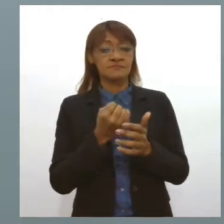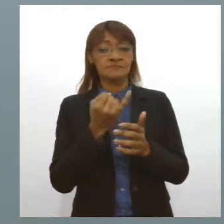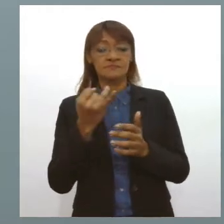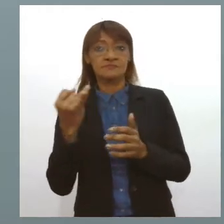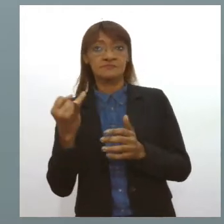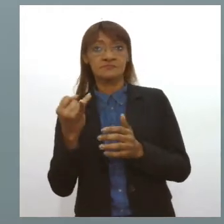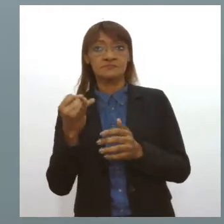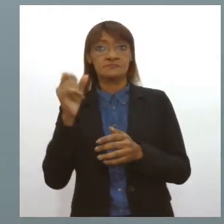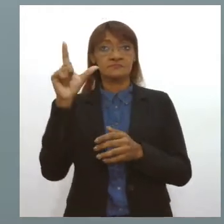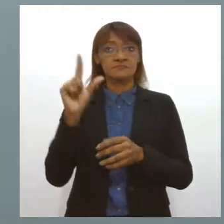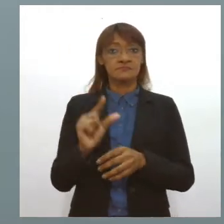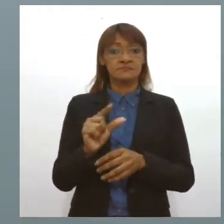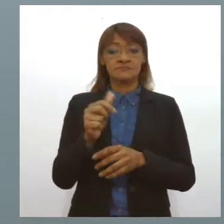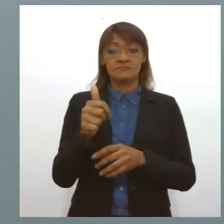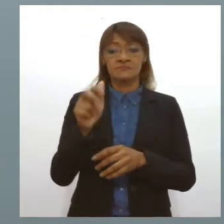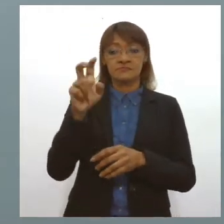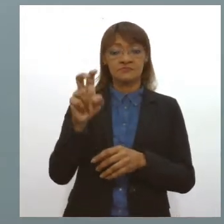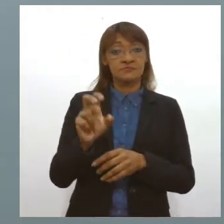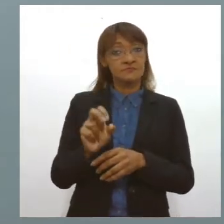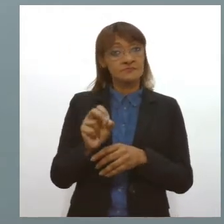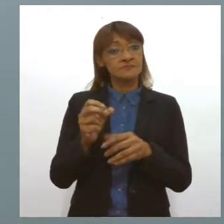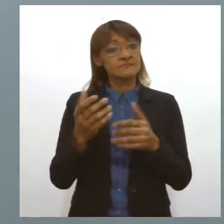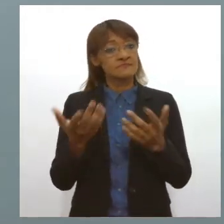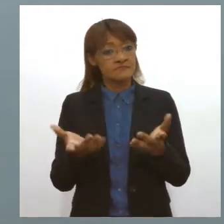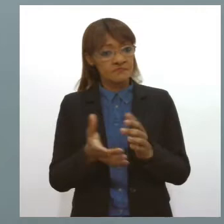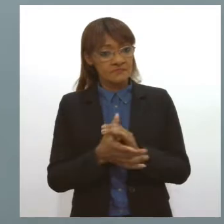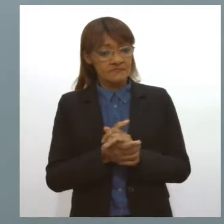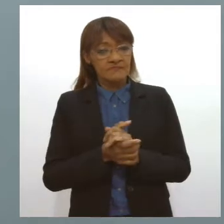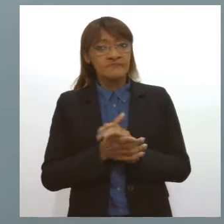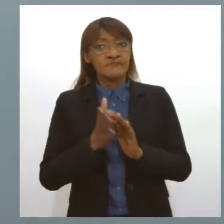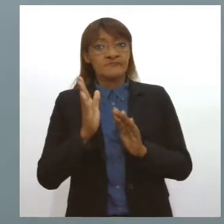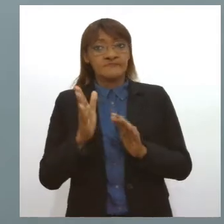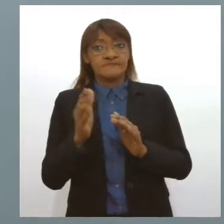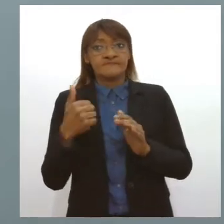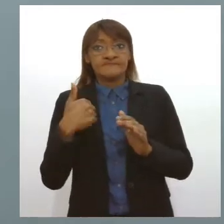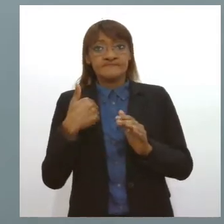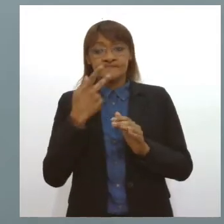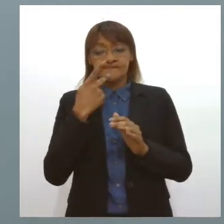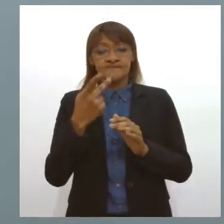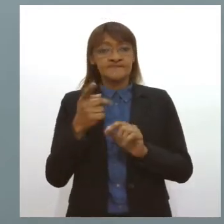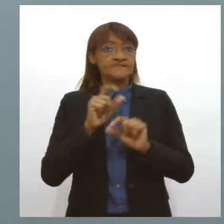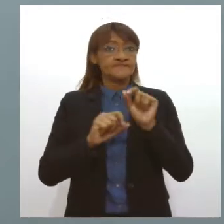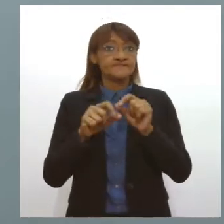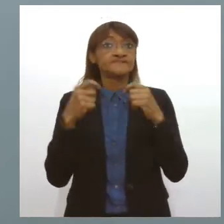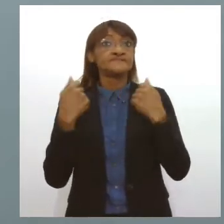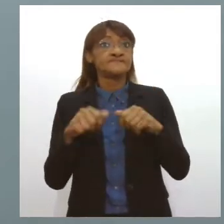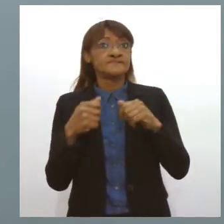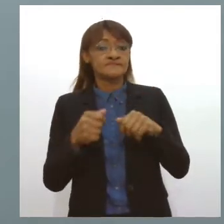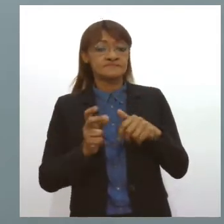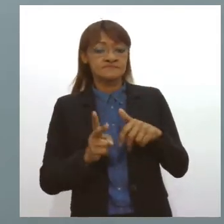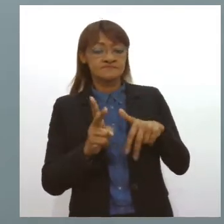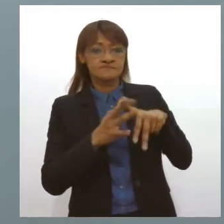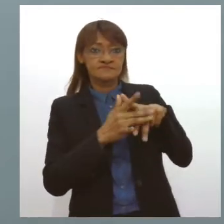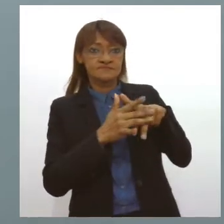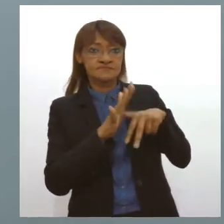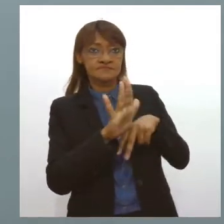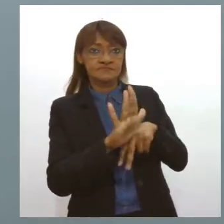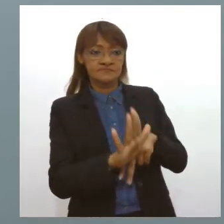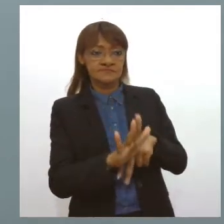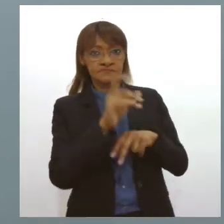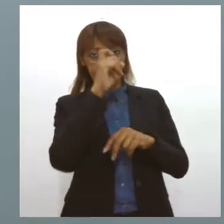baixou para 150 atendimentos. Esses atendimentos que eu estou passando são os pacientes que precisam de internação. Porque mais